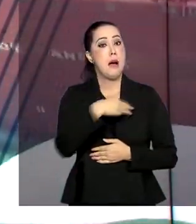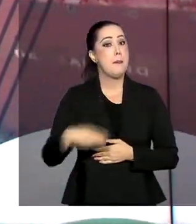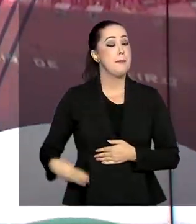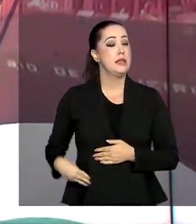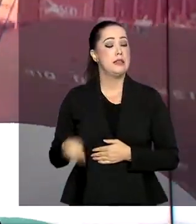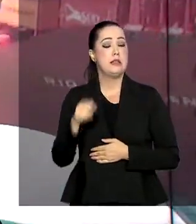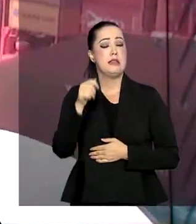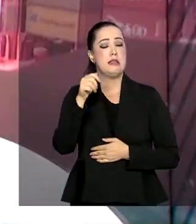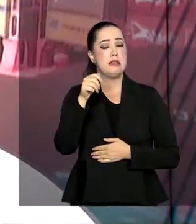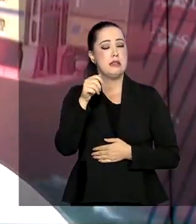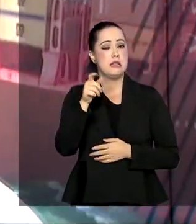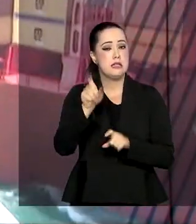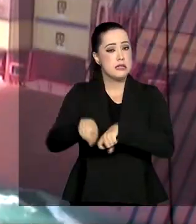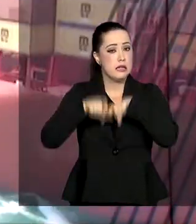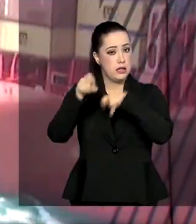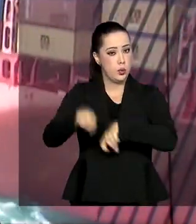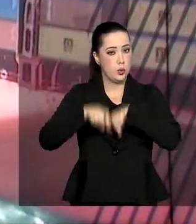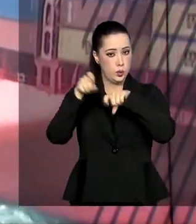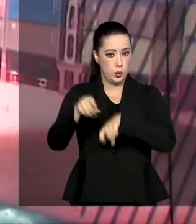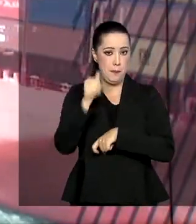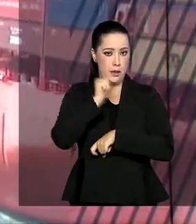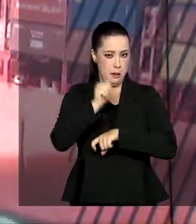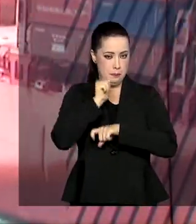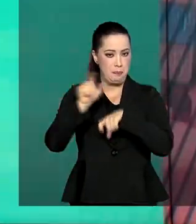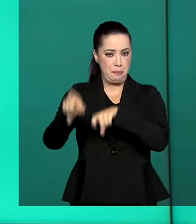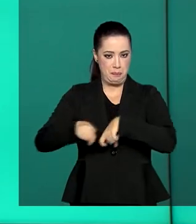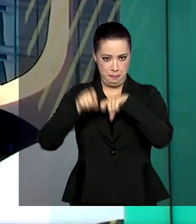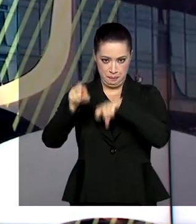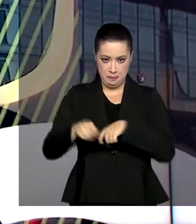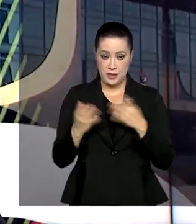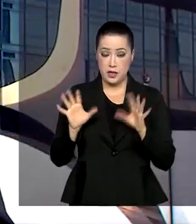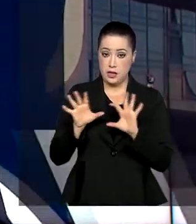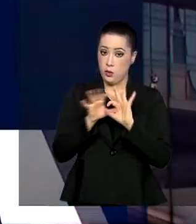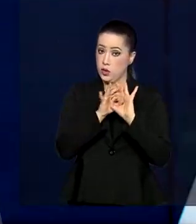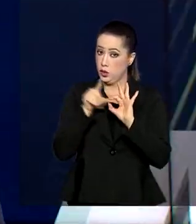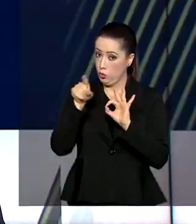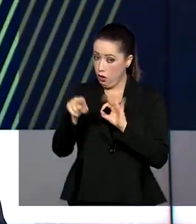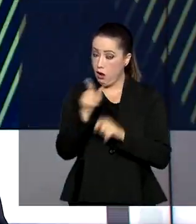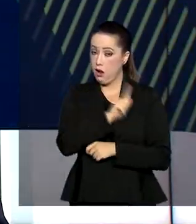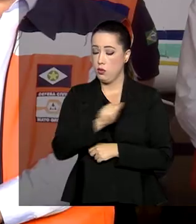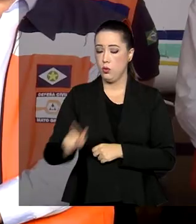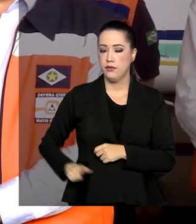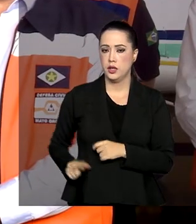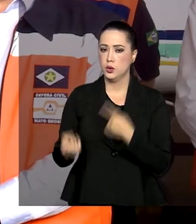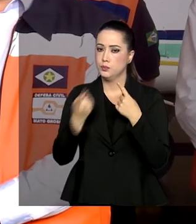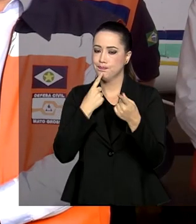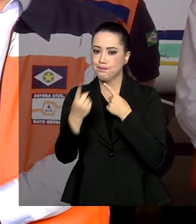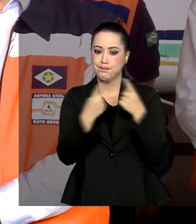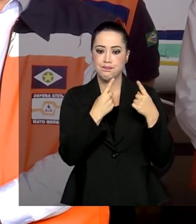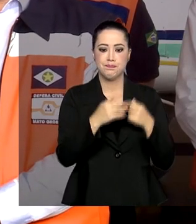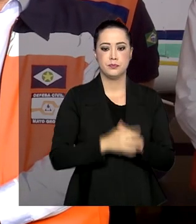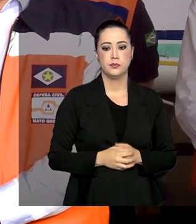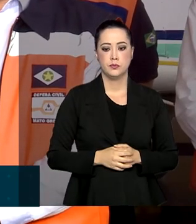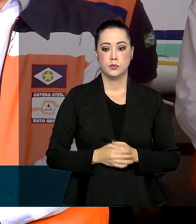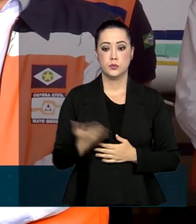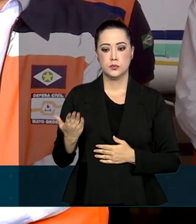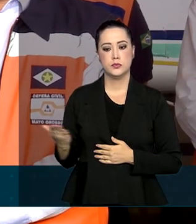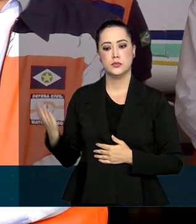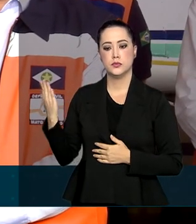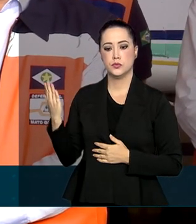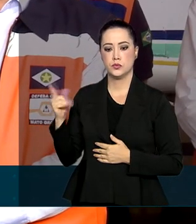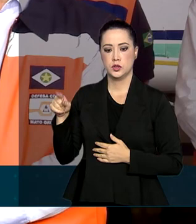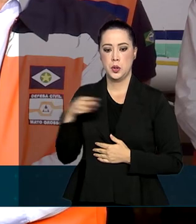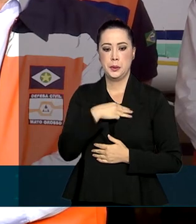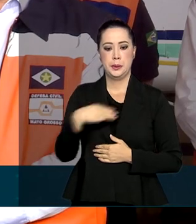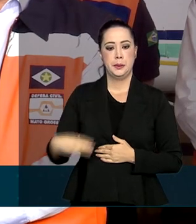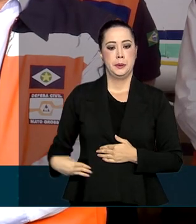Abastecimento, Tereza Cristina, se reuniram com o governador Mauro Mendes, em Cuiabá. O governo do estado já fez um